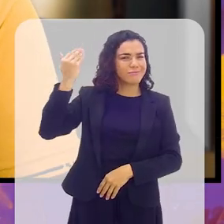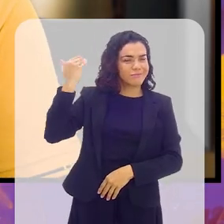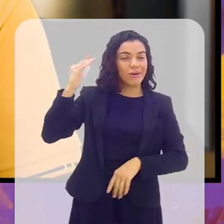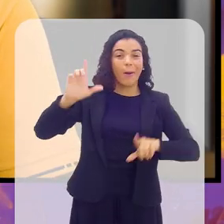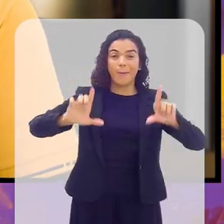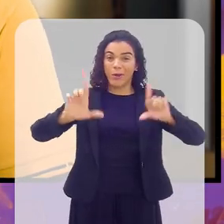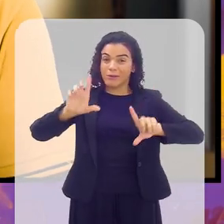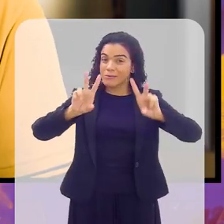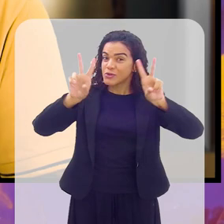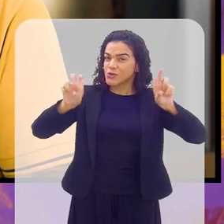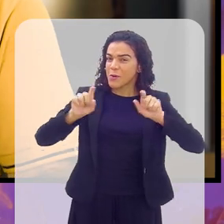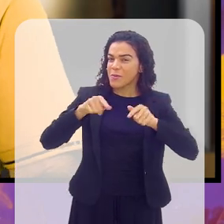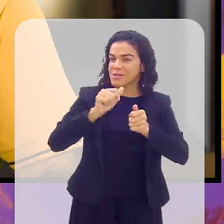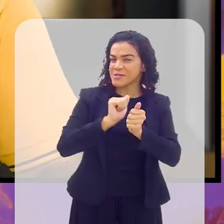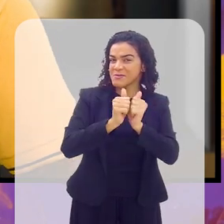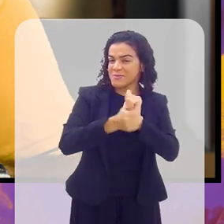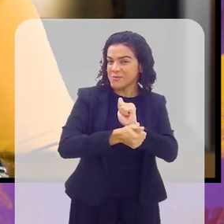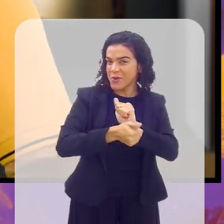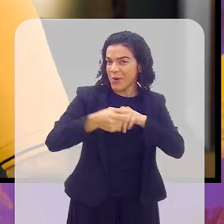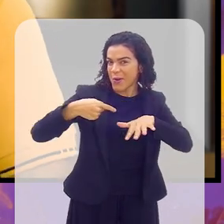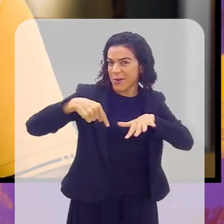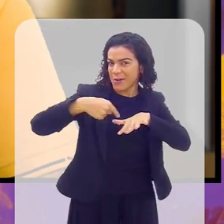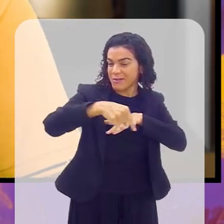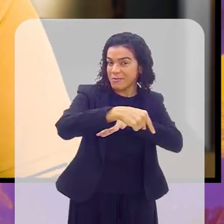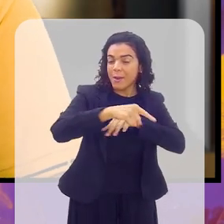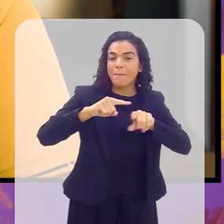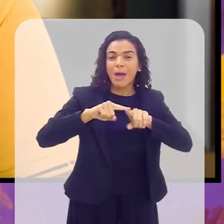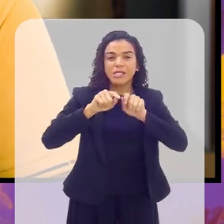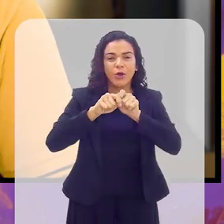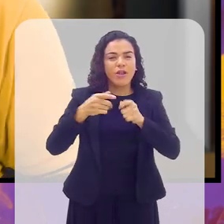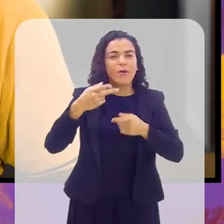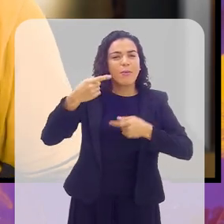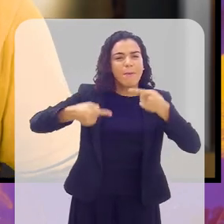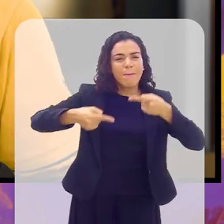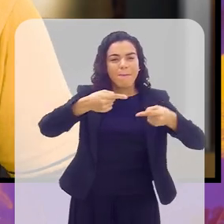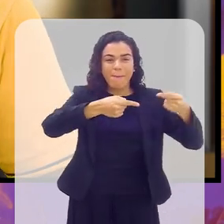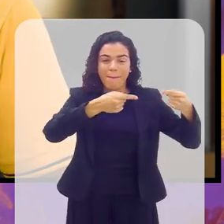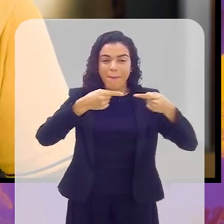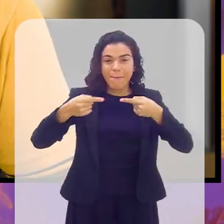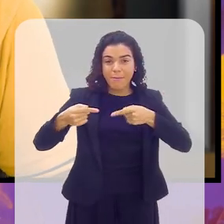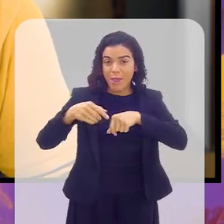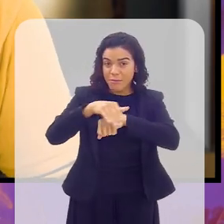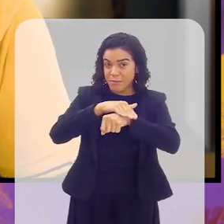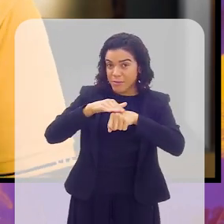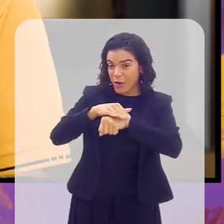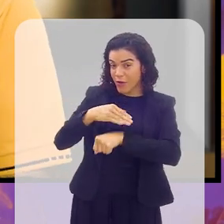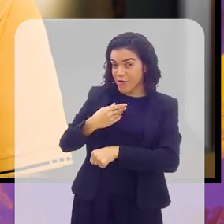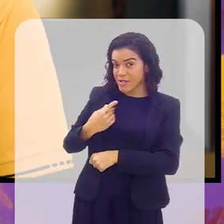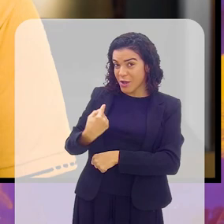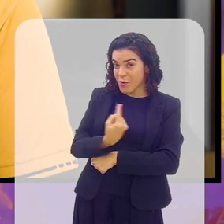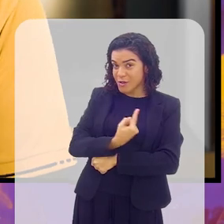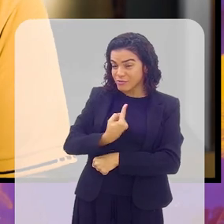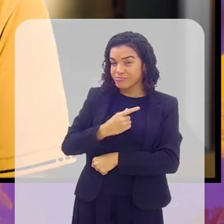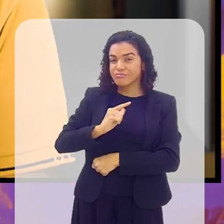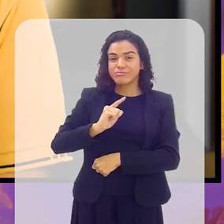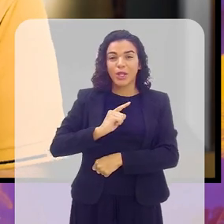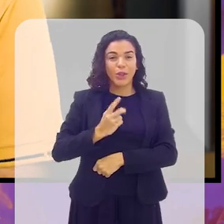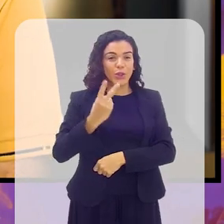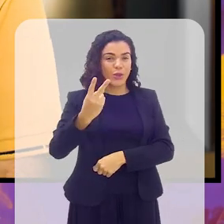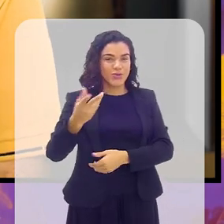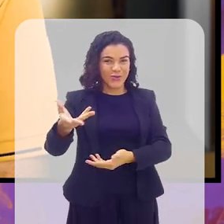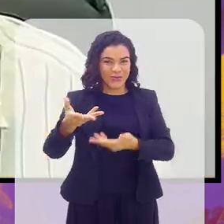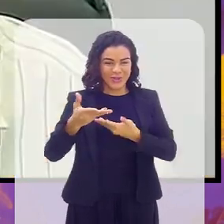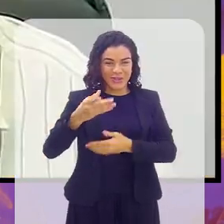este esporte. E agora vamos ampliar o assunto. E para conversar com a gente temos dois convidados.